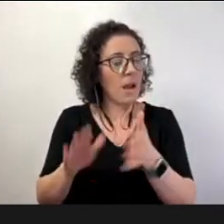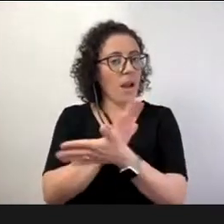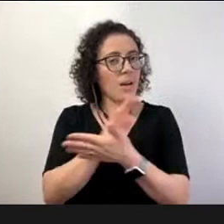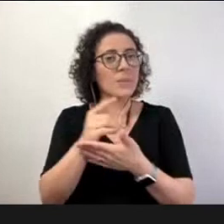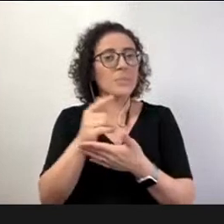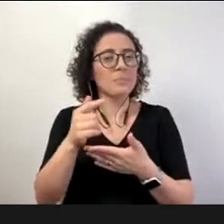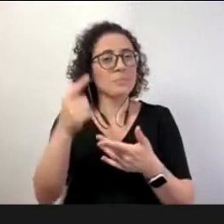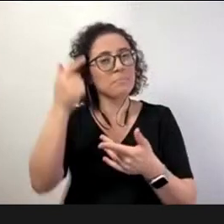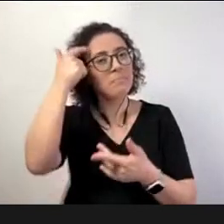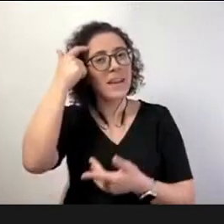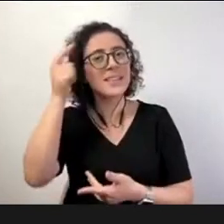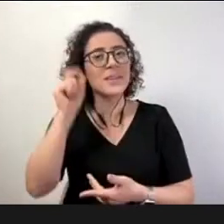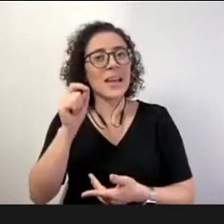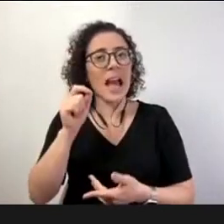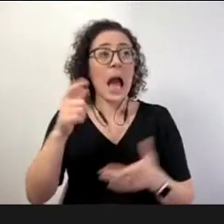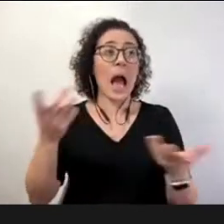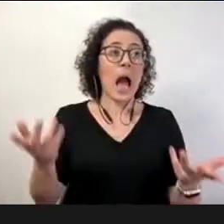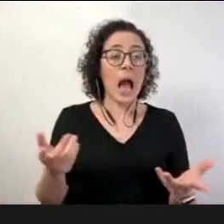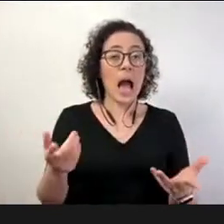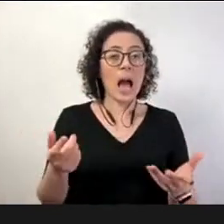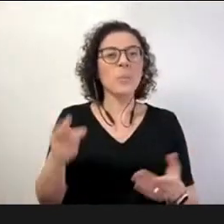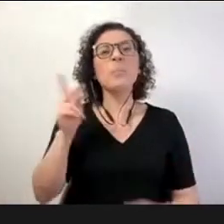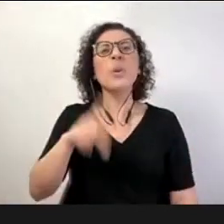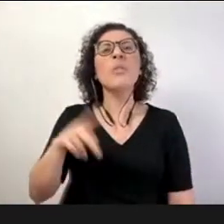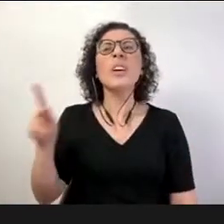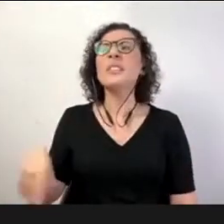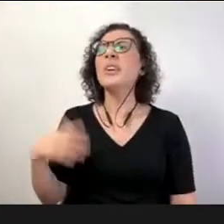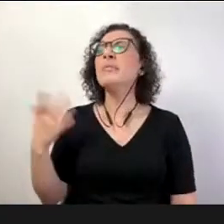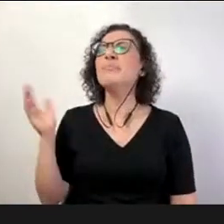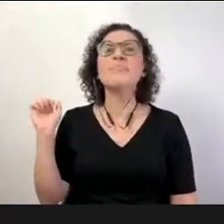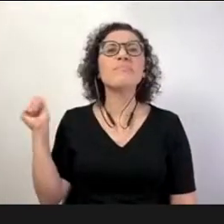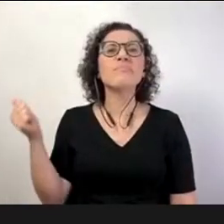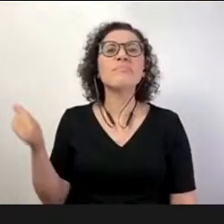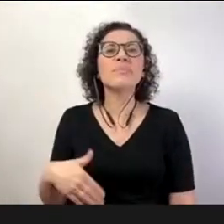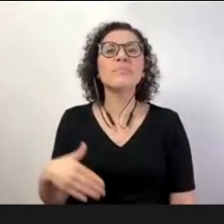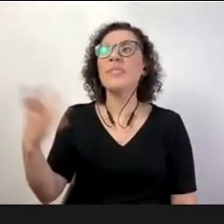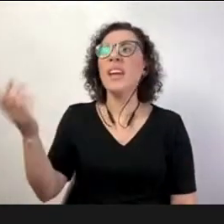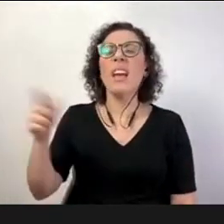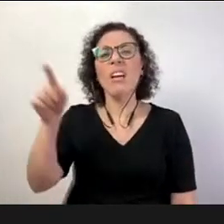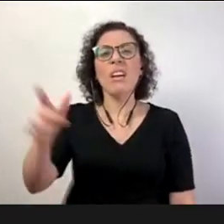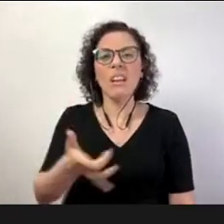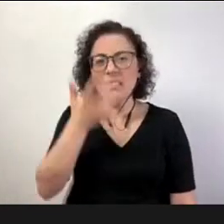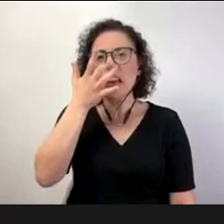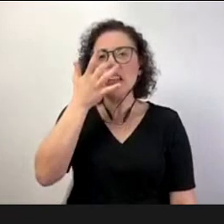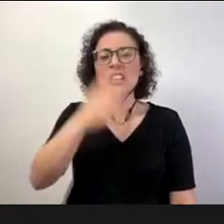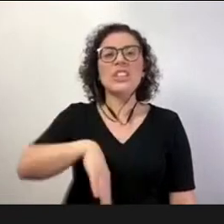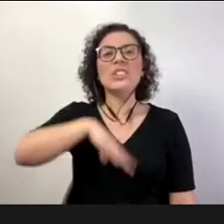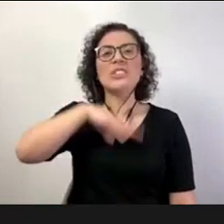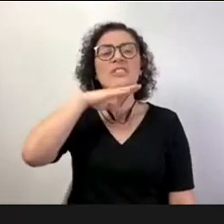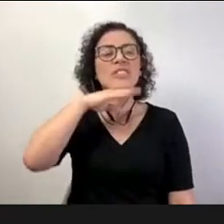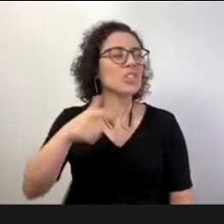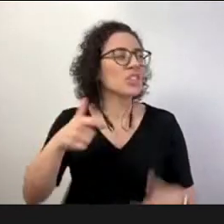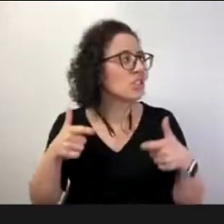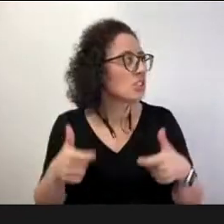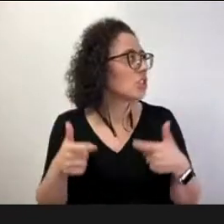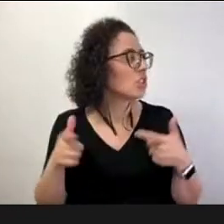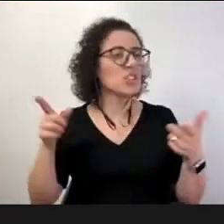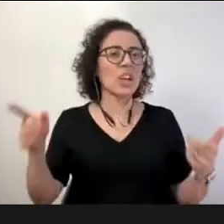tudo e que os professores são aqueles perdoem-me a expressão aqueles chatos que vão criar problemas porque